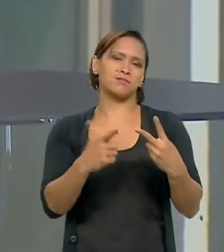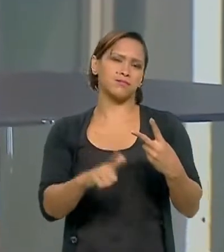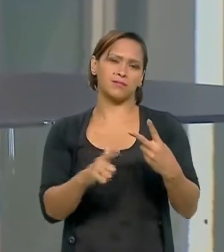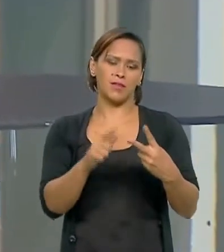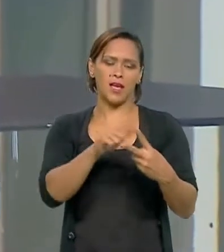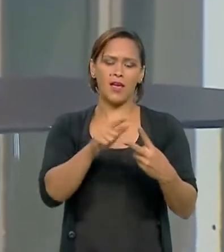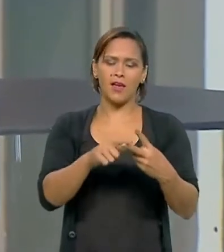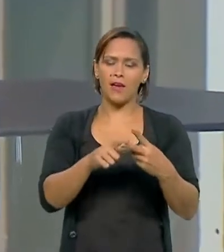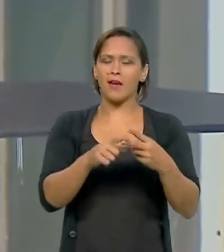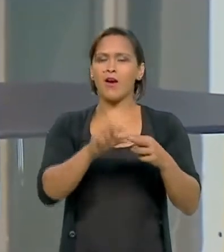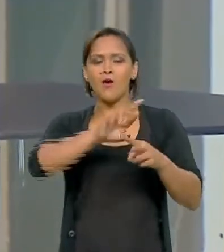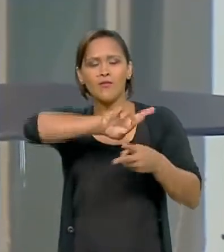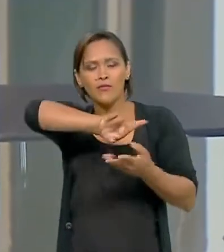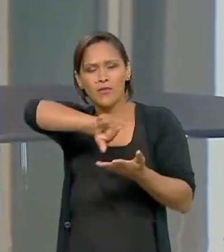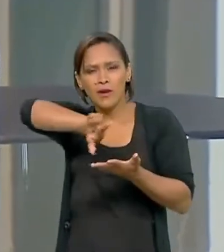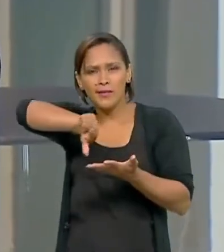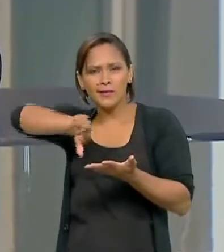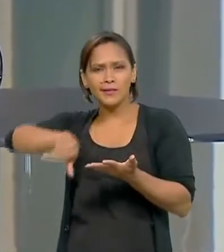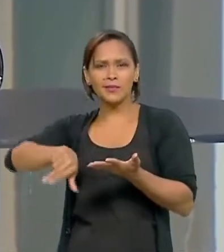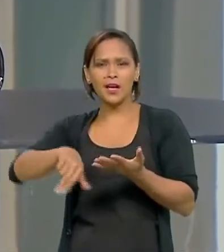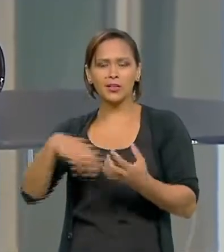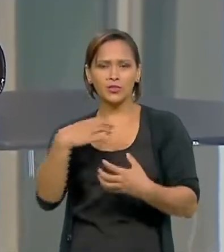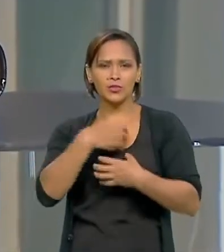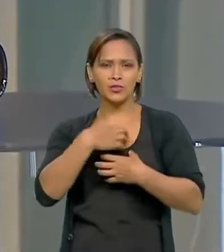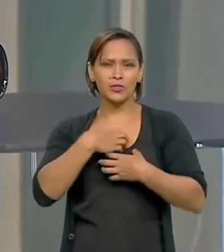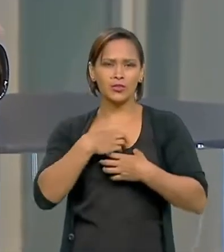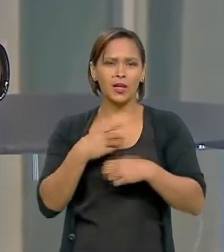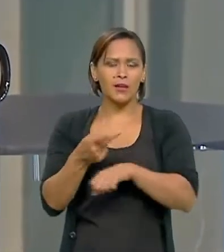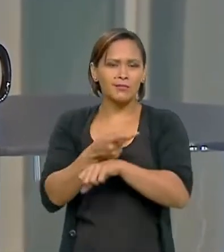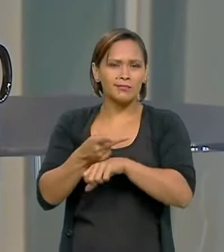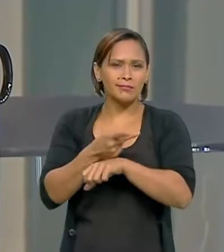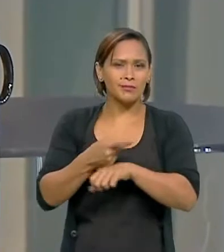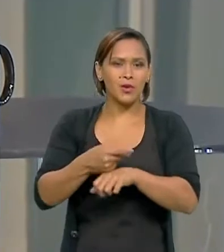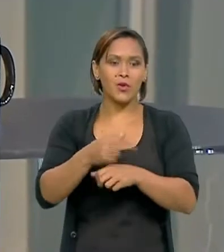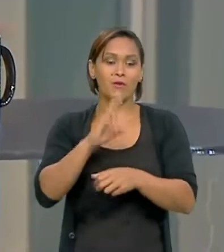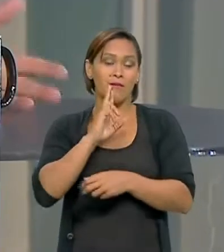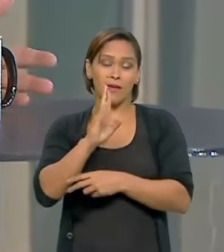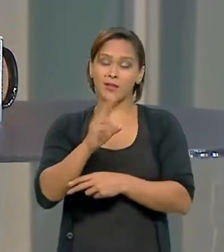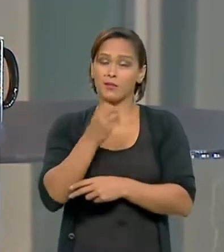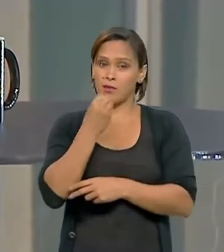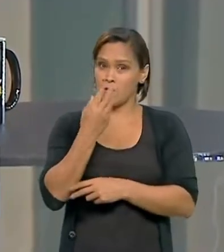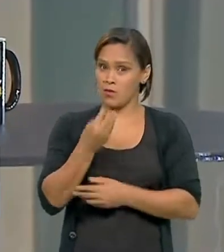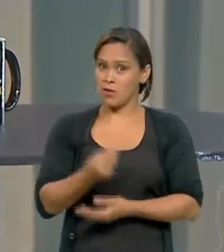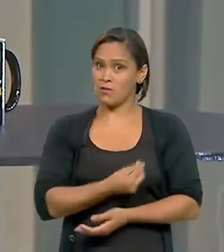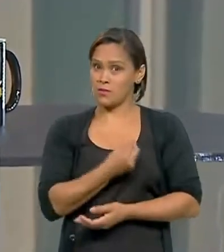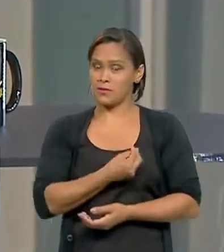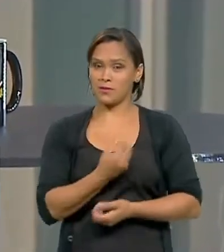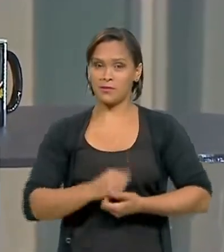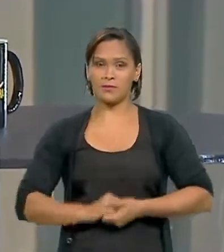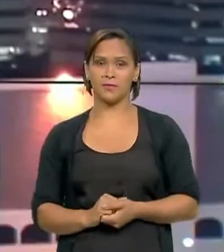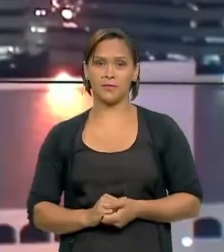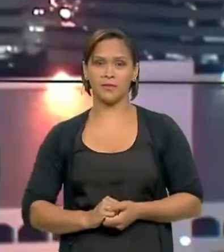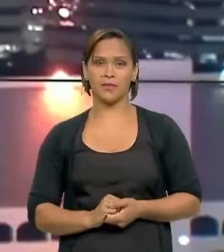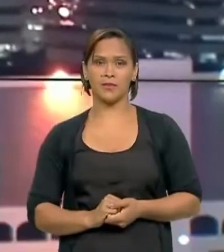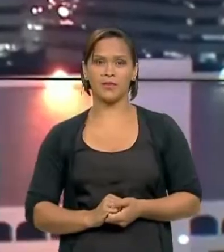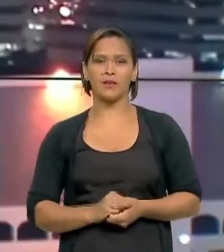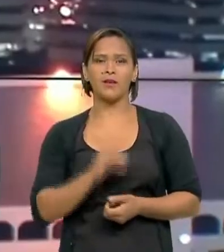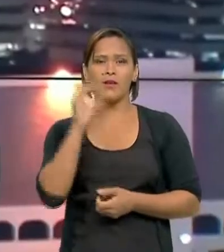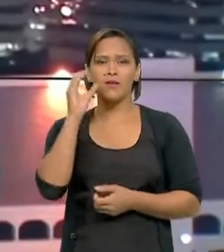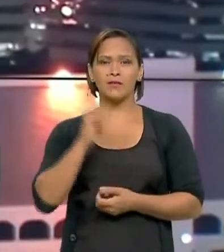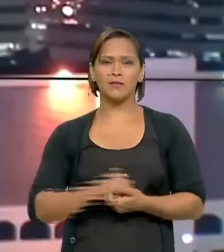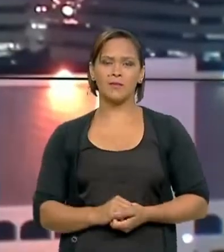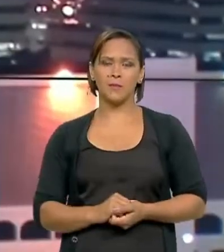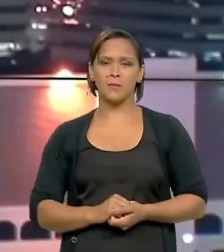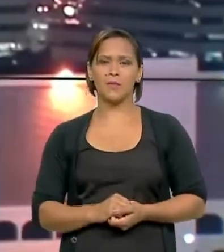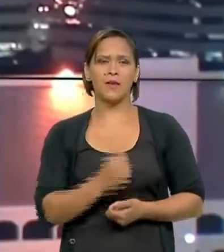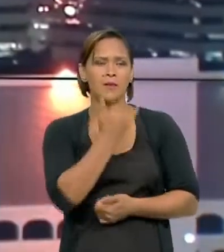há uma variedade de maneiras de buscar a salvação de vidas. E podemos Nós vamos para um rápido intervalo. Perdão, perdão,